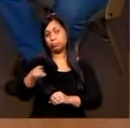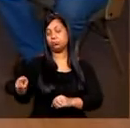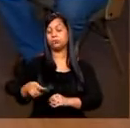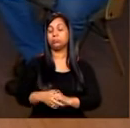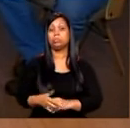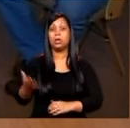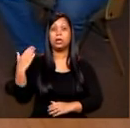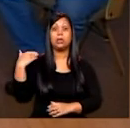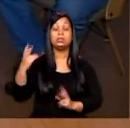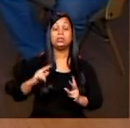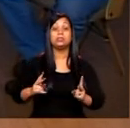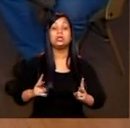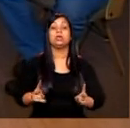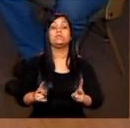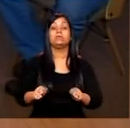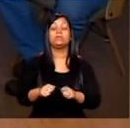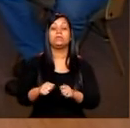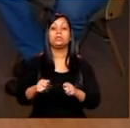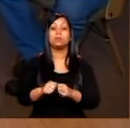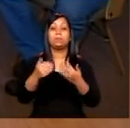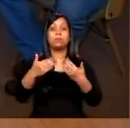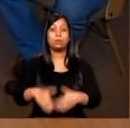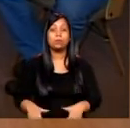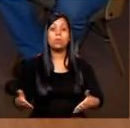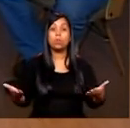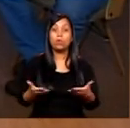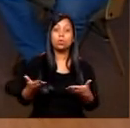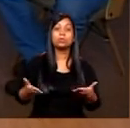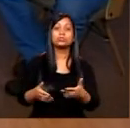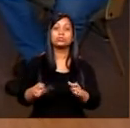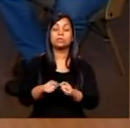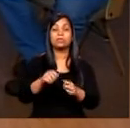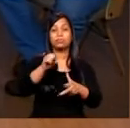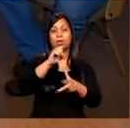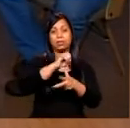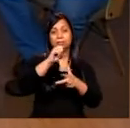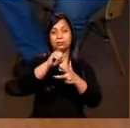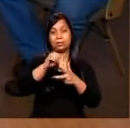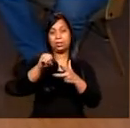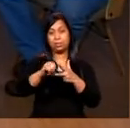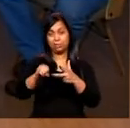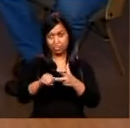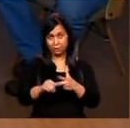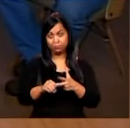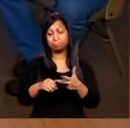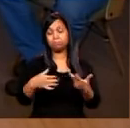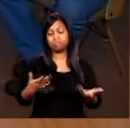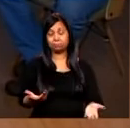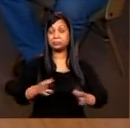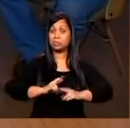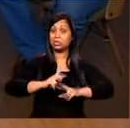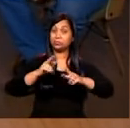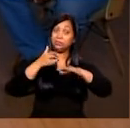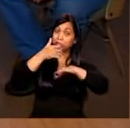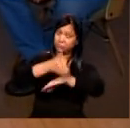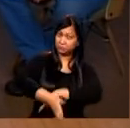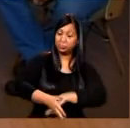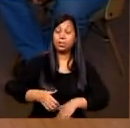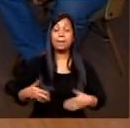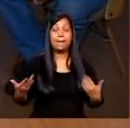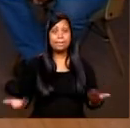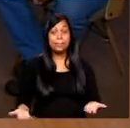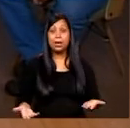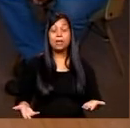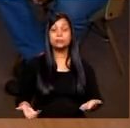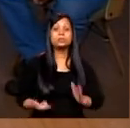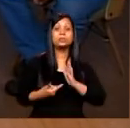antes você se preparava para o vestibular, agora você está se preparando para o Enem, né? Isso, tem outras formas de entrada, exatamente. Mas a gente não quis